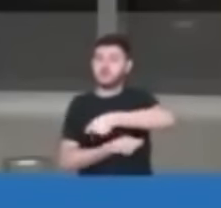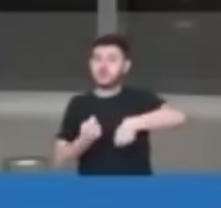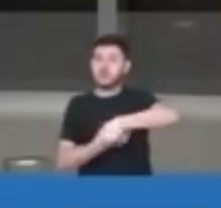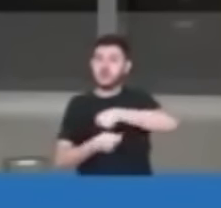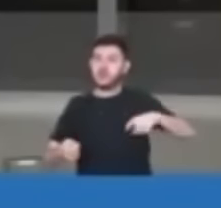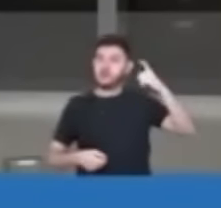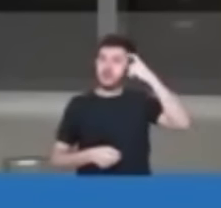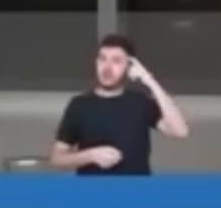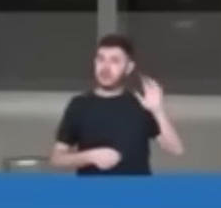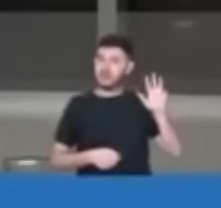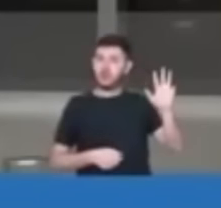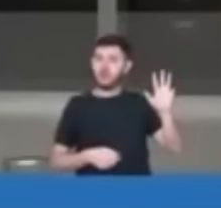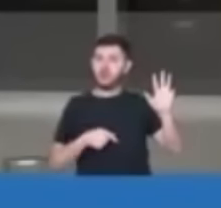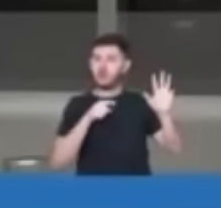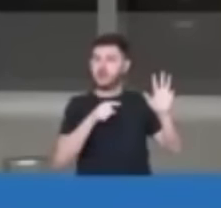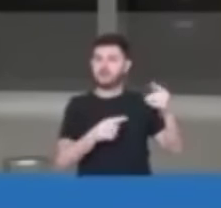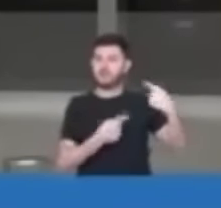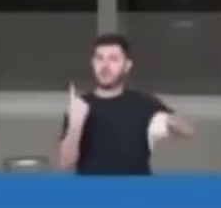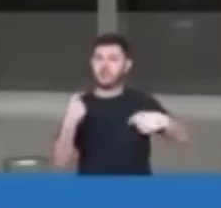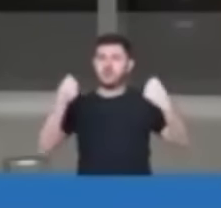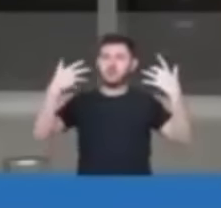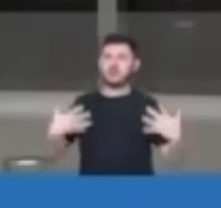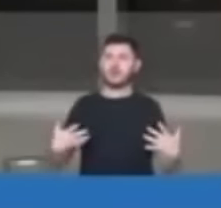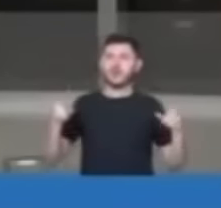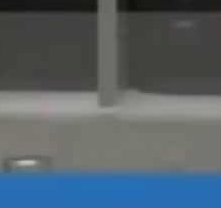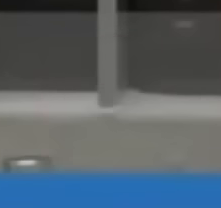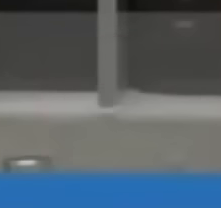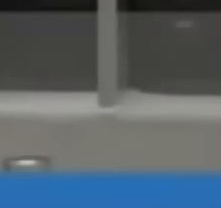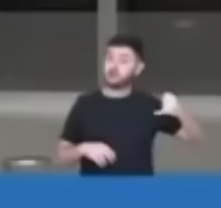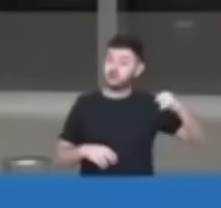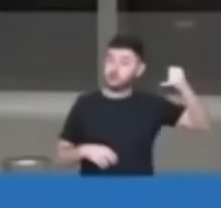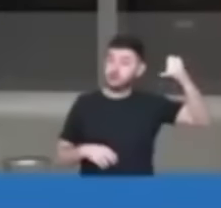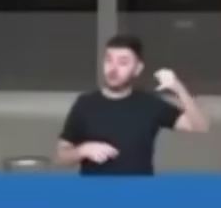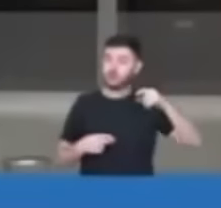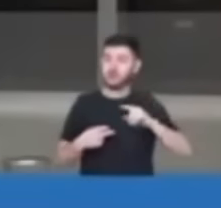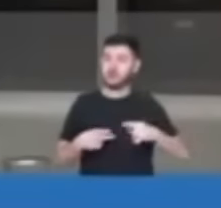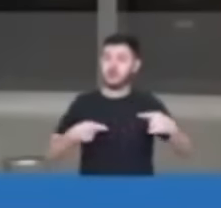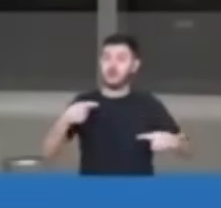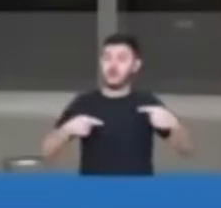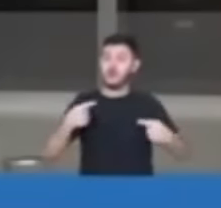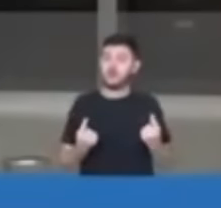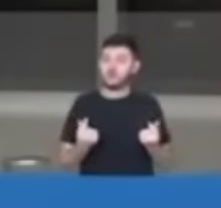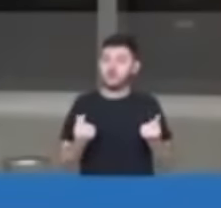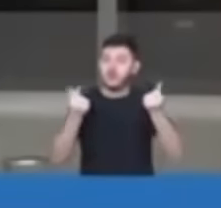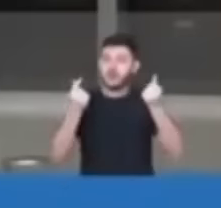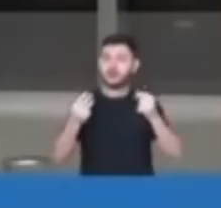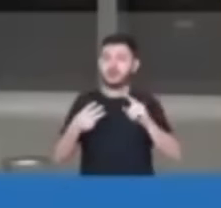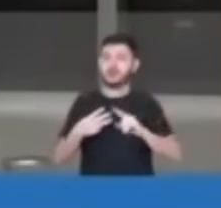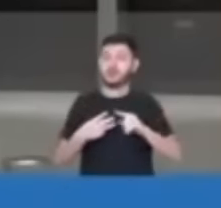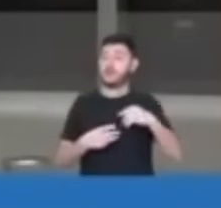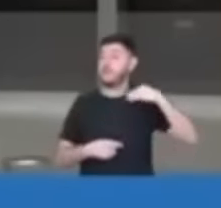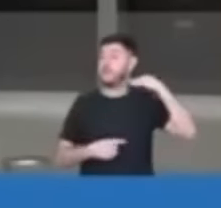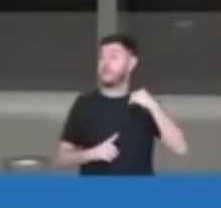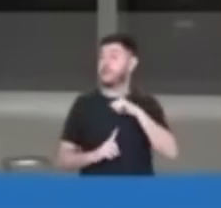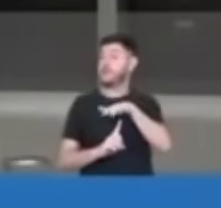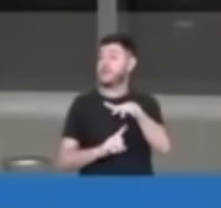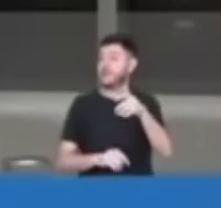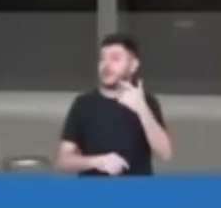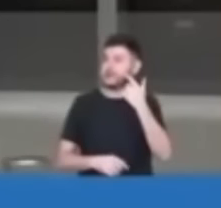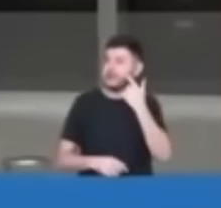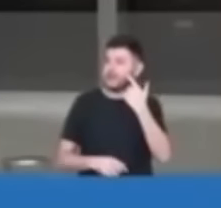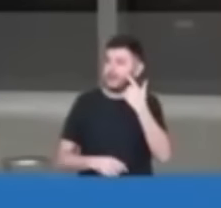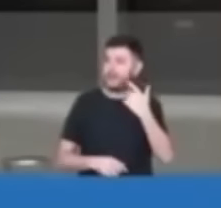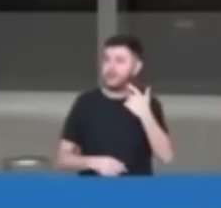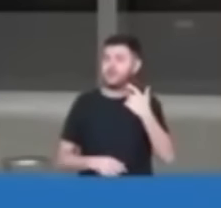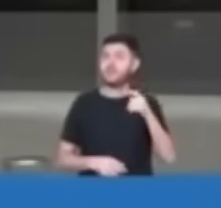pode falar sobre os juros, sobre a política monetária e sobre o Banco Central. Ora, Lula foi eleito presidente da República do